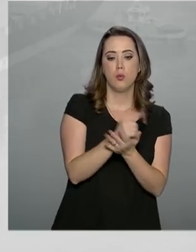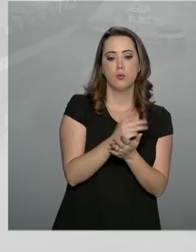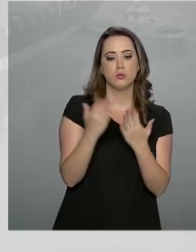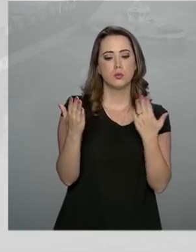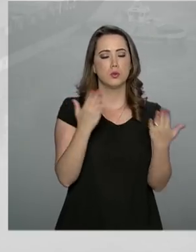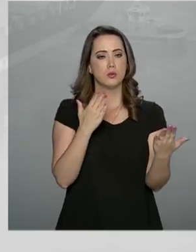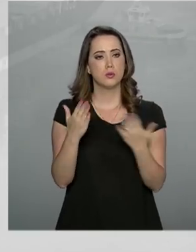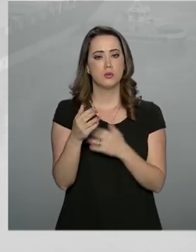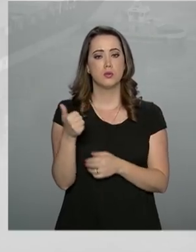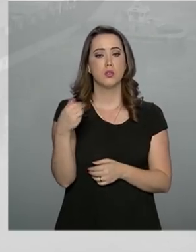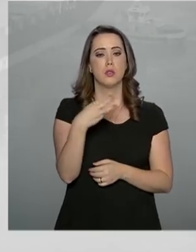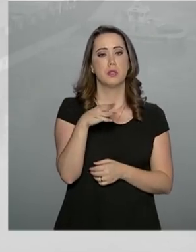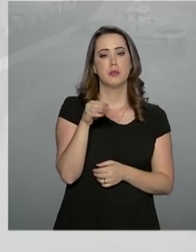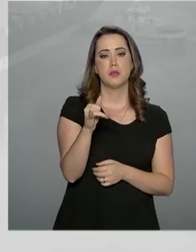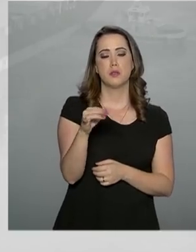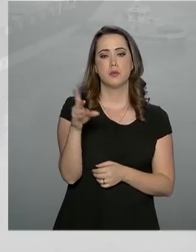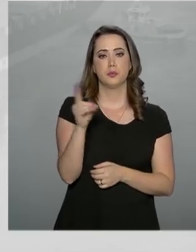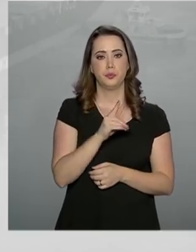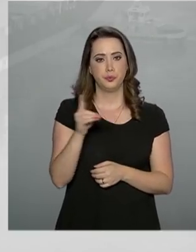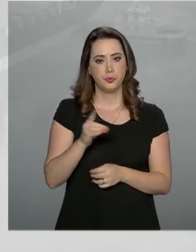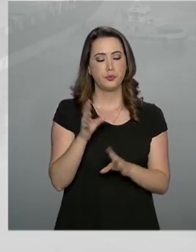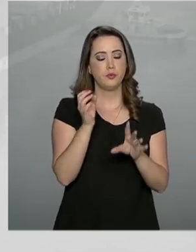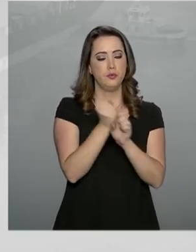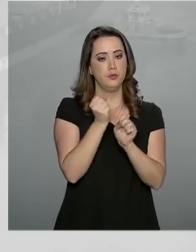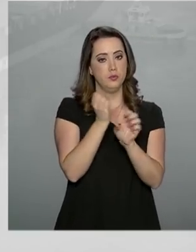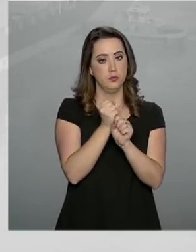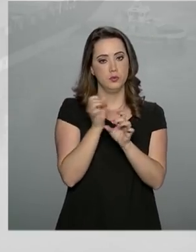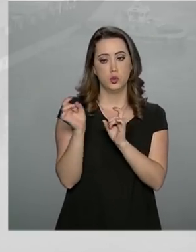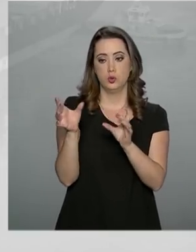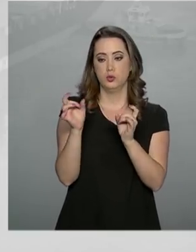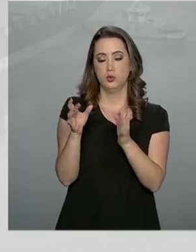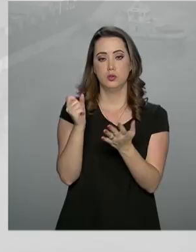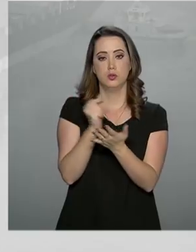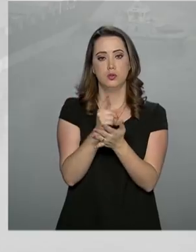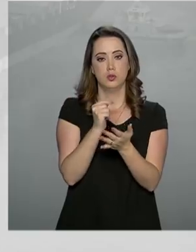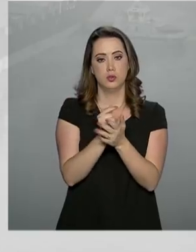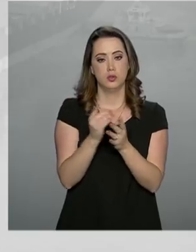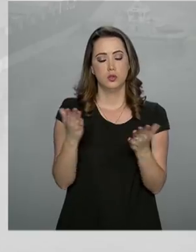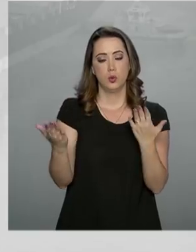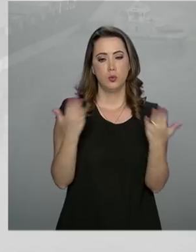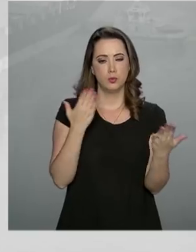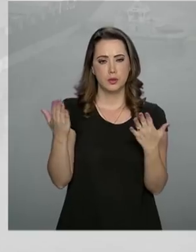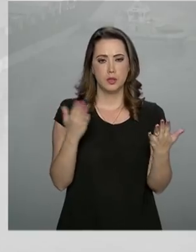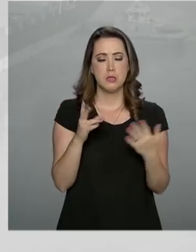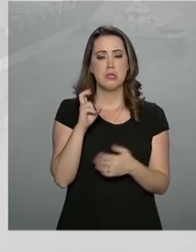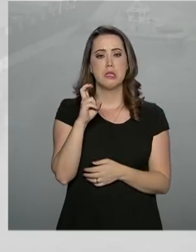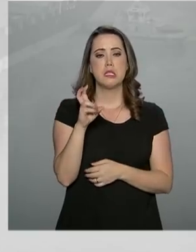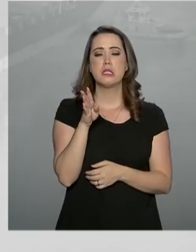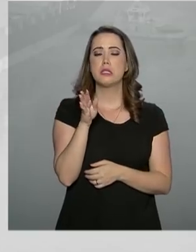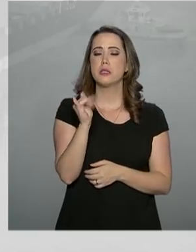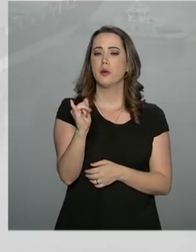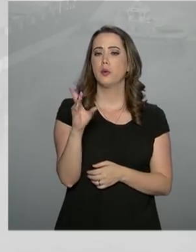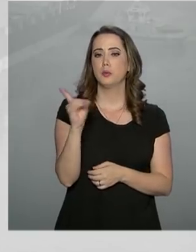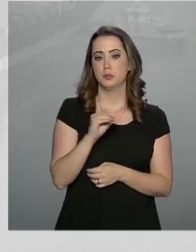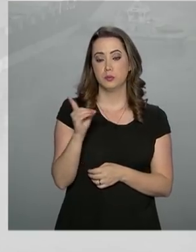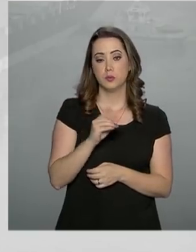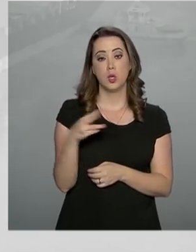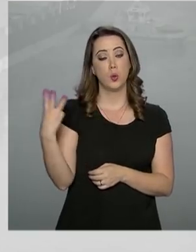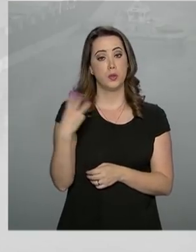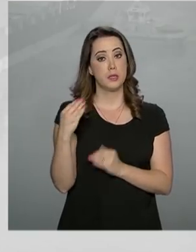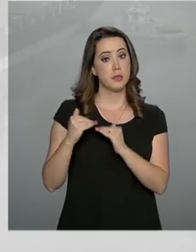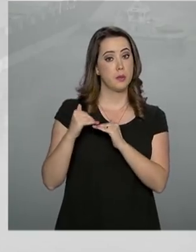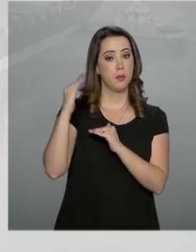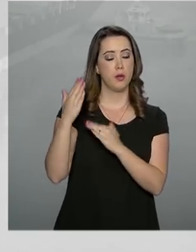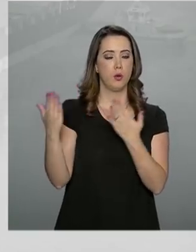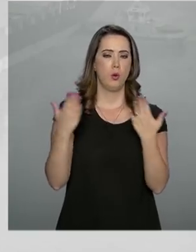o equivalente a 13 bilhões. O saldo comercial registrado no mês foi de quase 5 bilhões de dólares, o terceiro